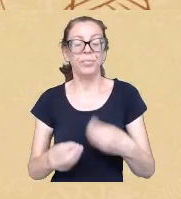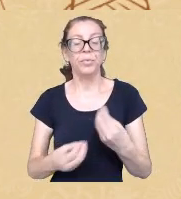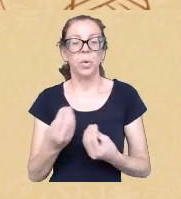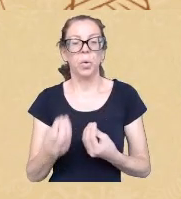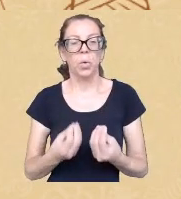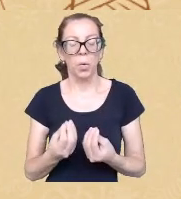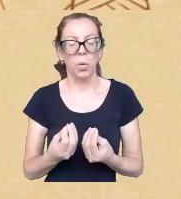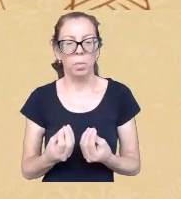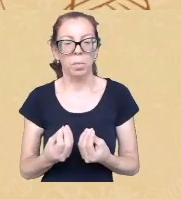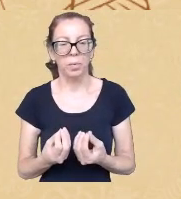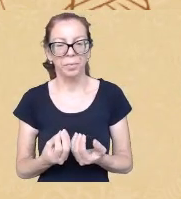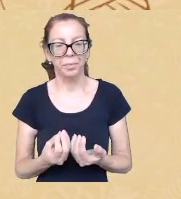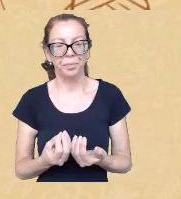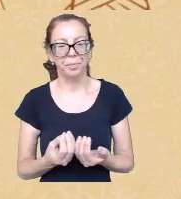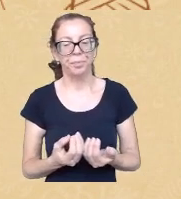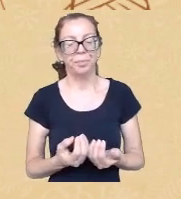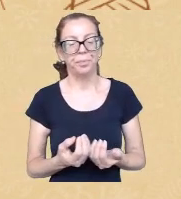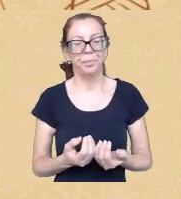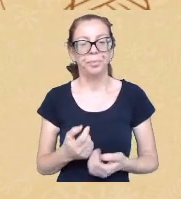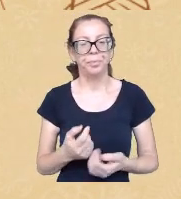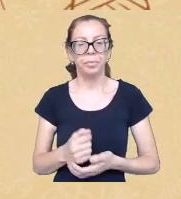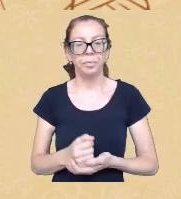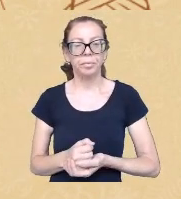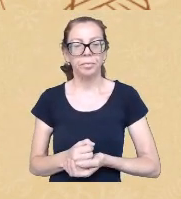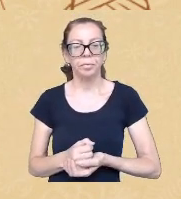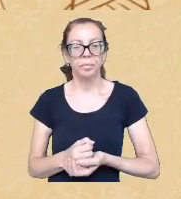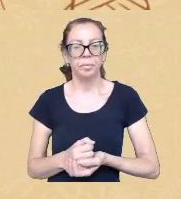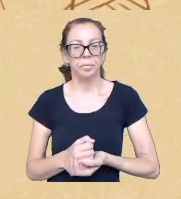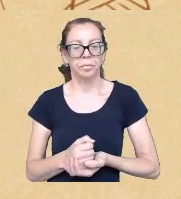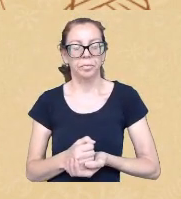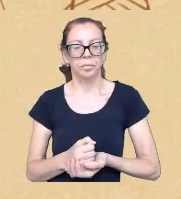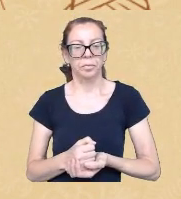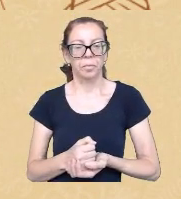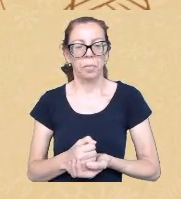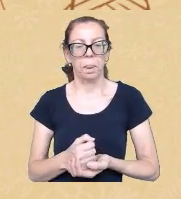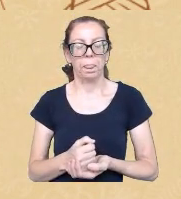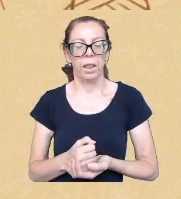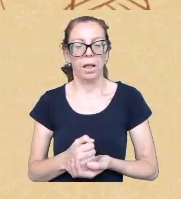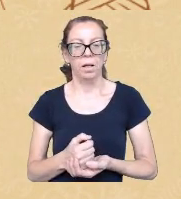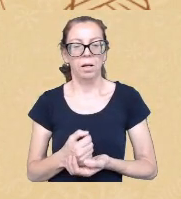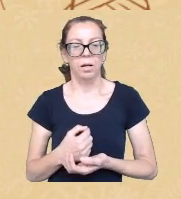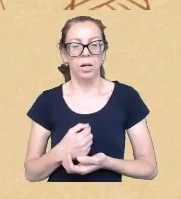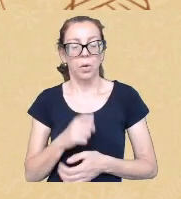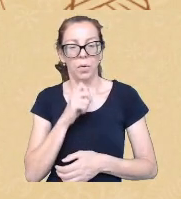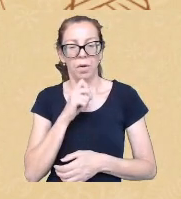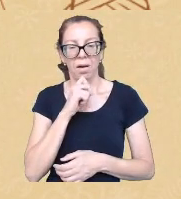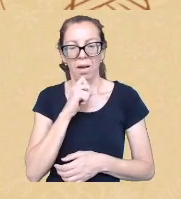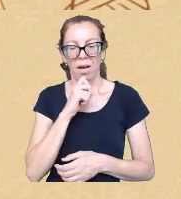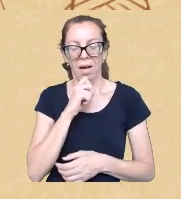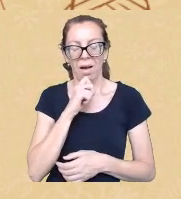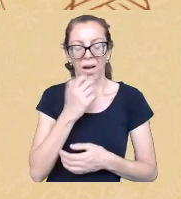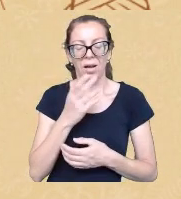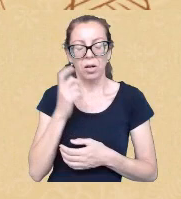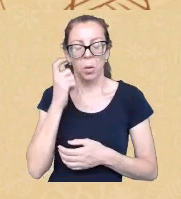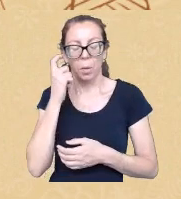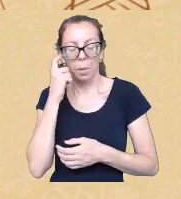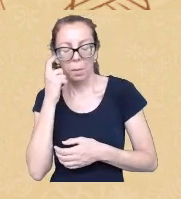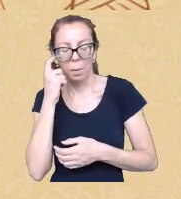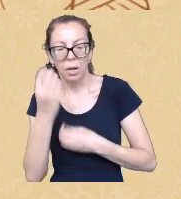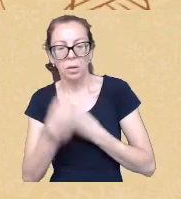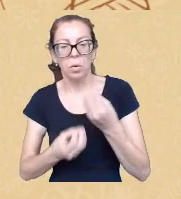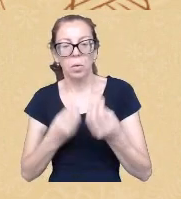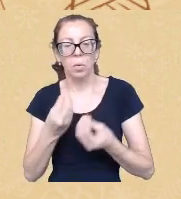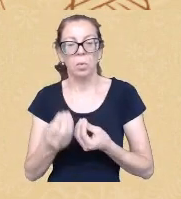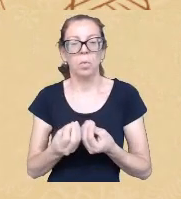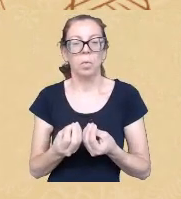mas eu ainda assim vou usar pluriétnico-racial porque como já dizia Fanon nos condenados